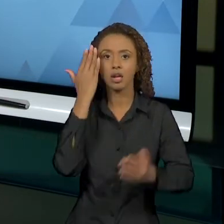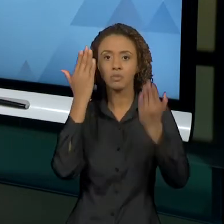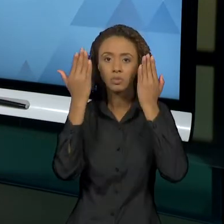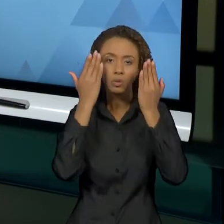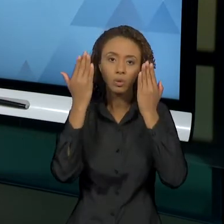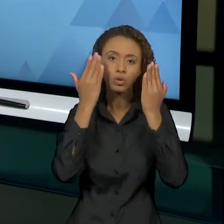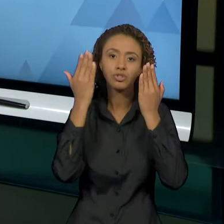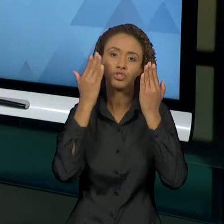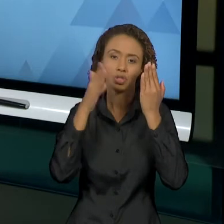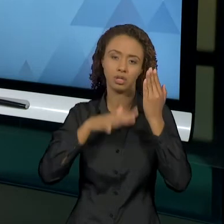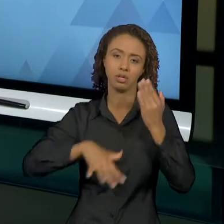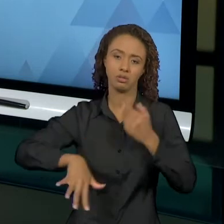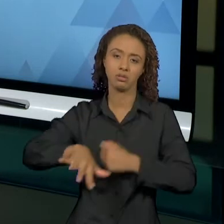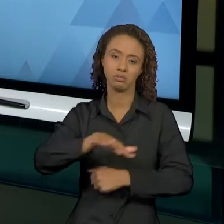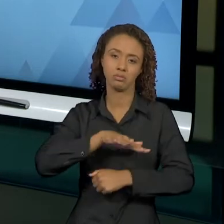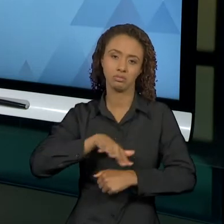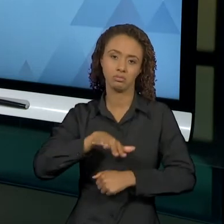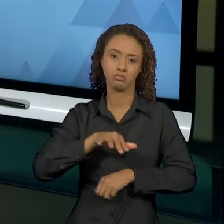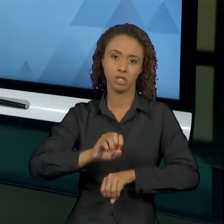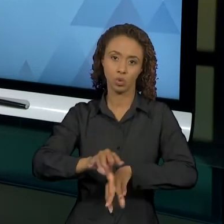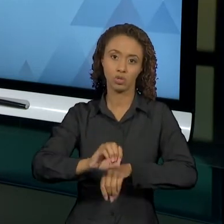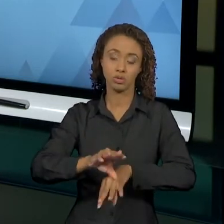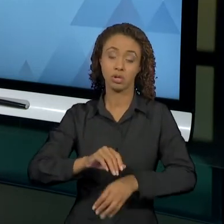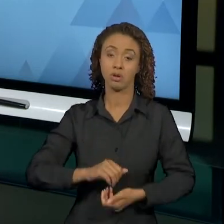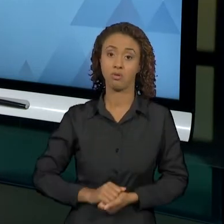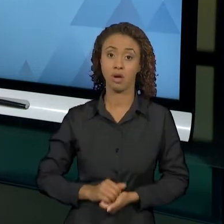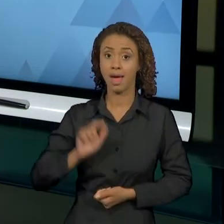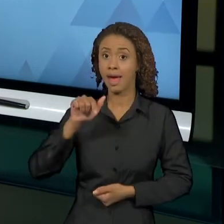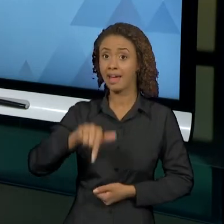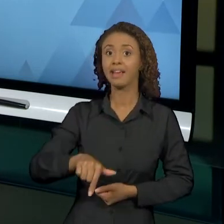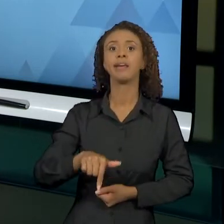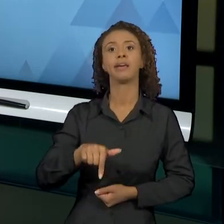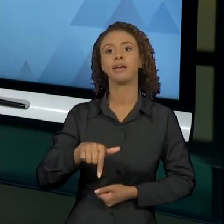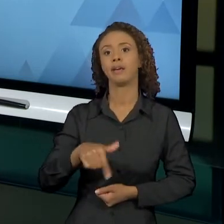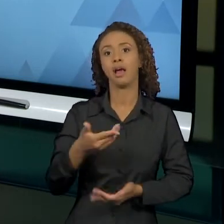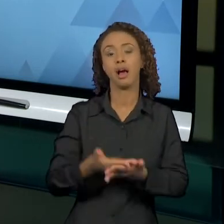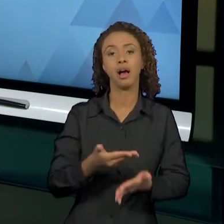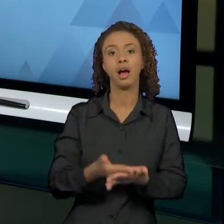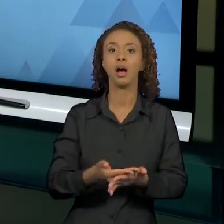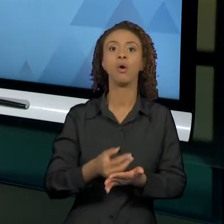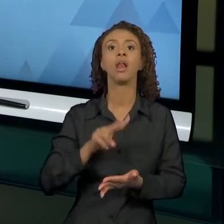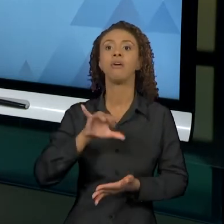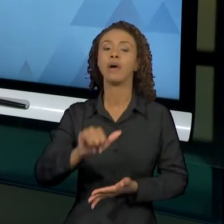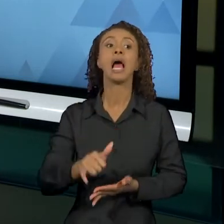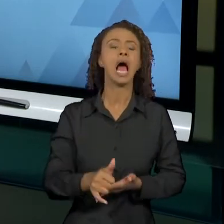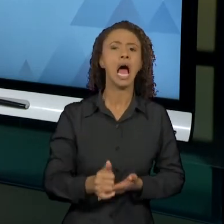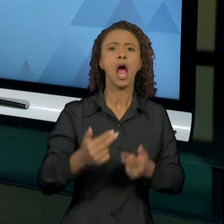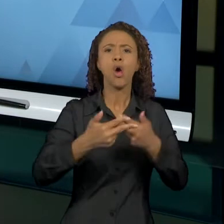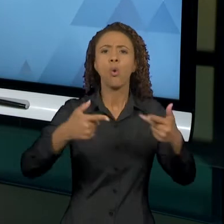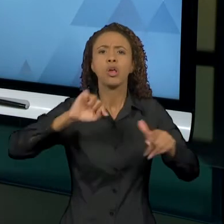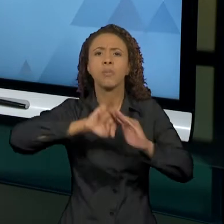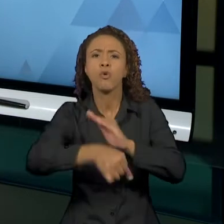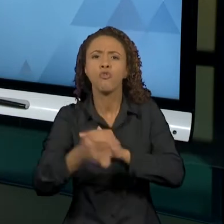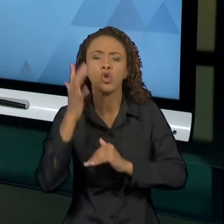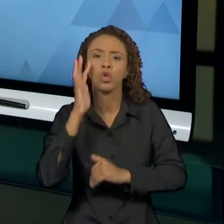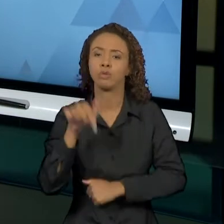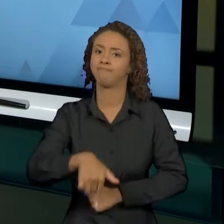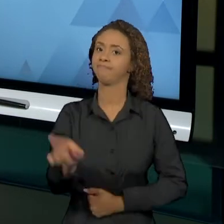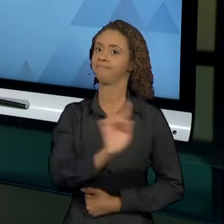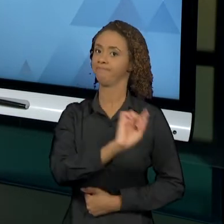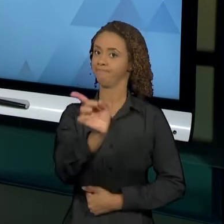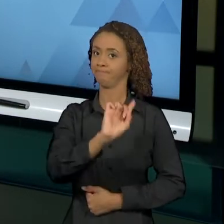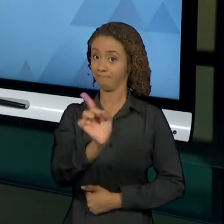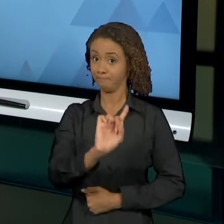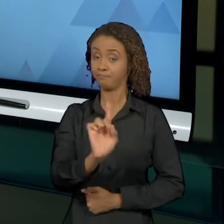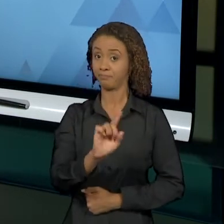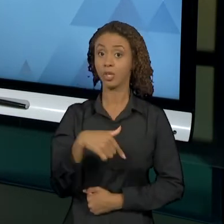contribuições da psicologia no campo educacional, vocês vão encontrar um aprofundamento teórico. Realmente, nós